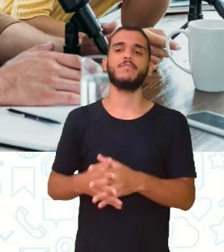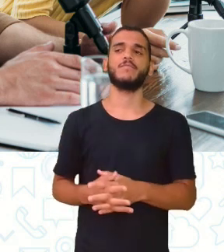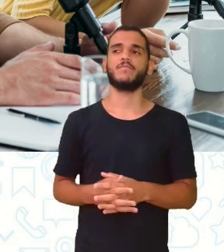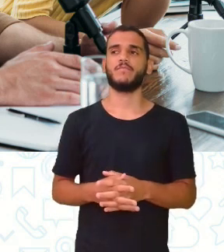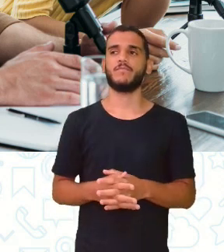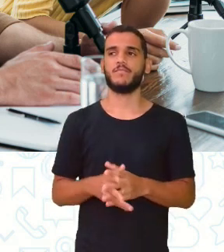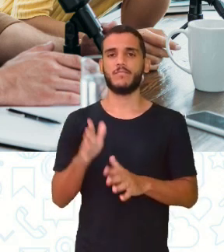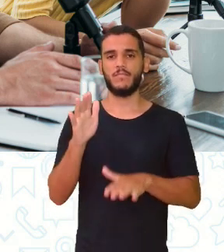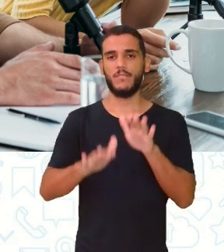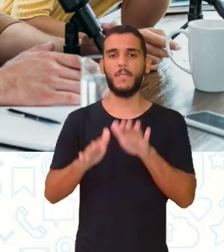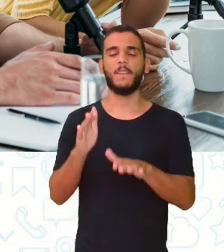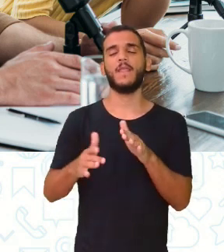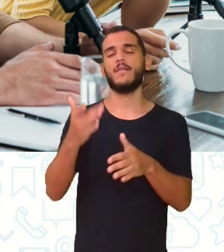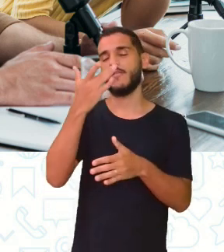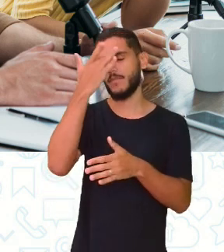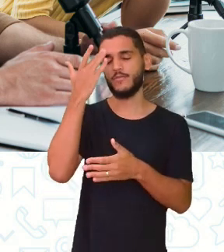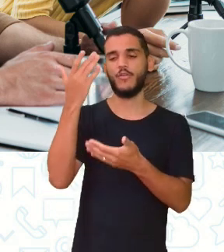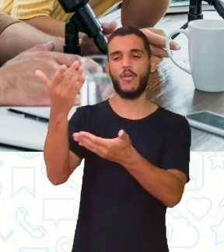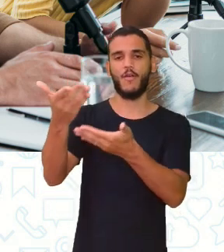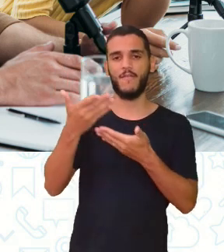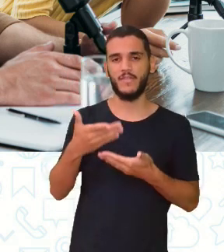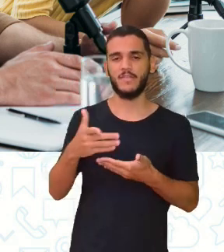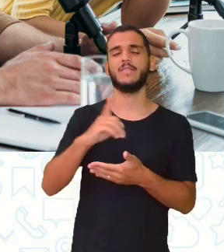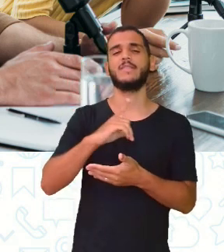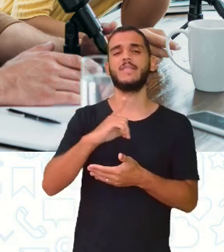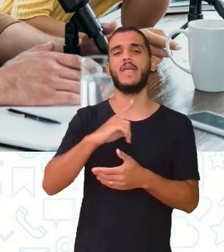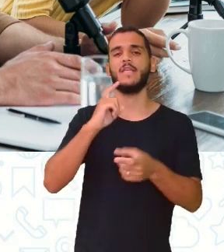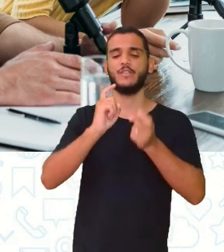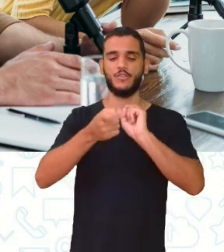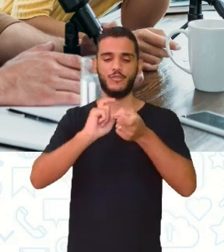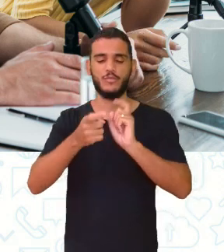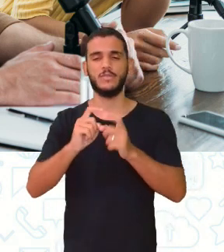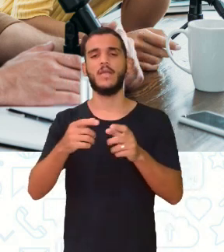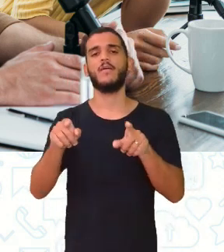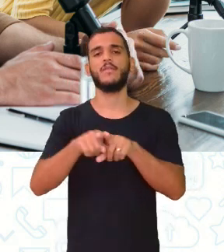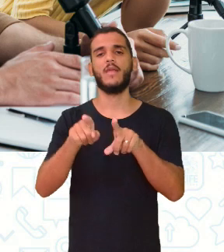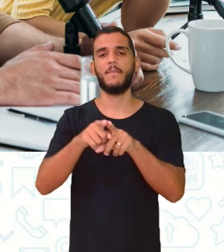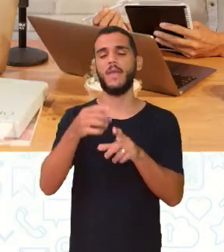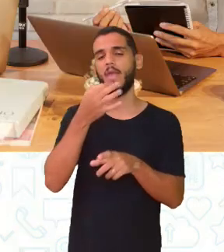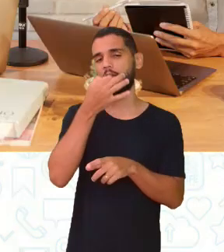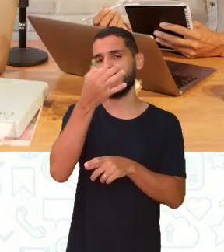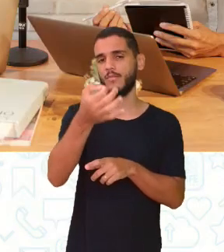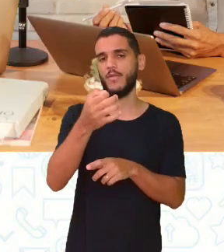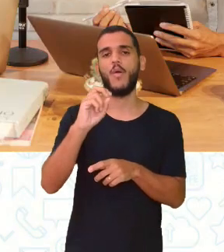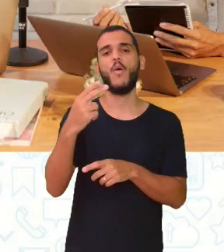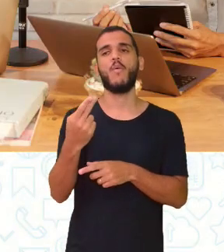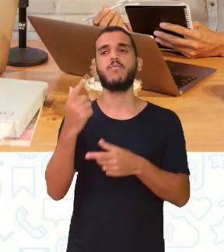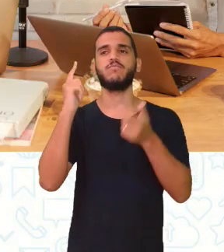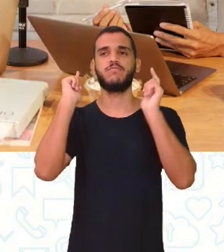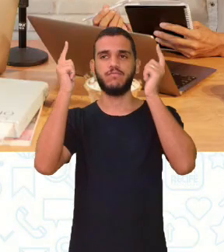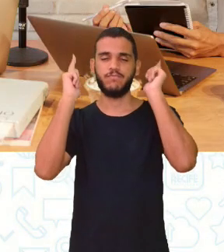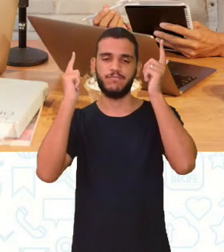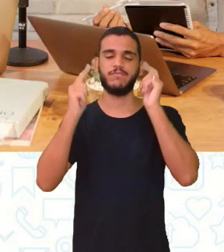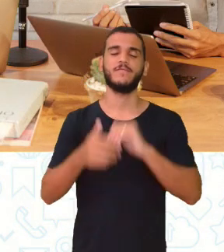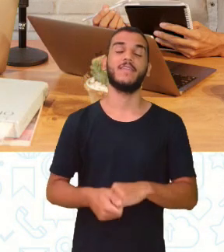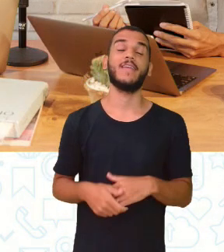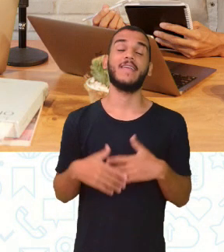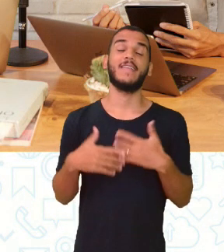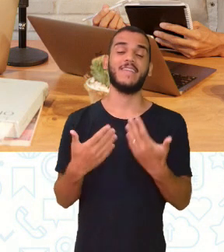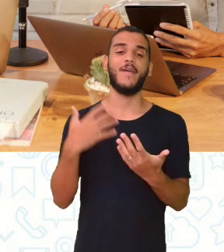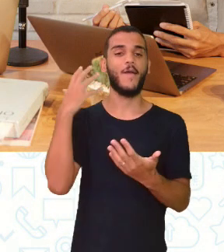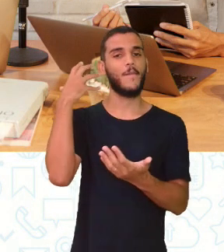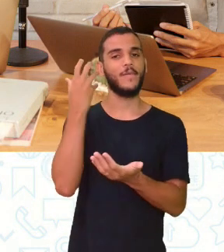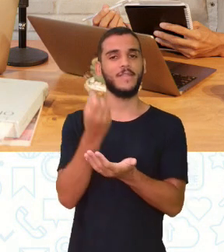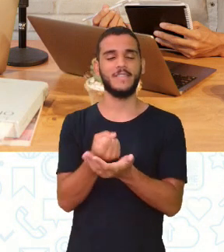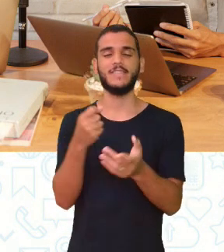discutem notícias de tendências e fornecem comentários pespicazes ou bem-humorados. E aí, esses podcasts